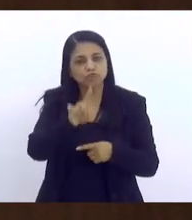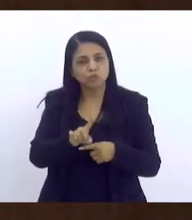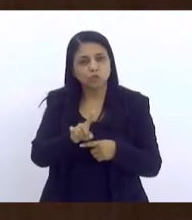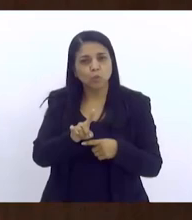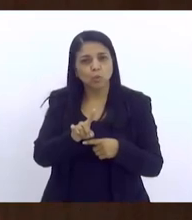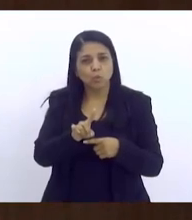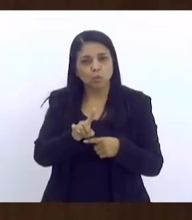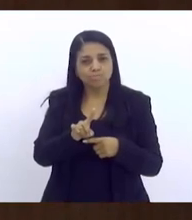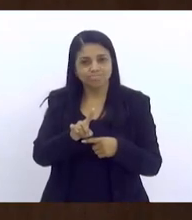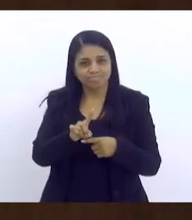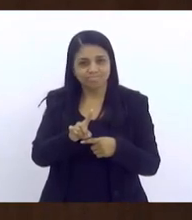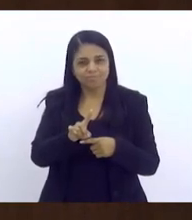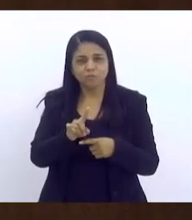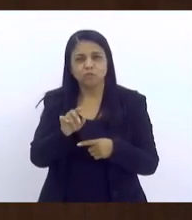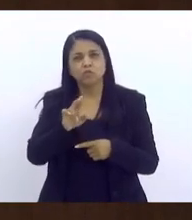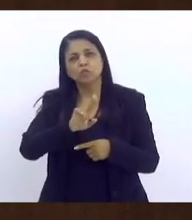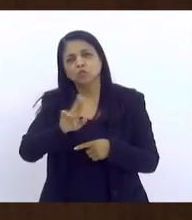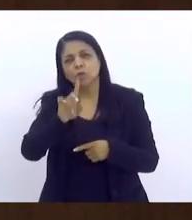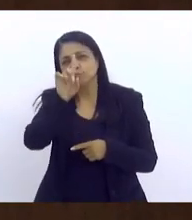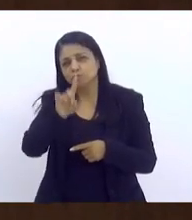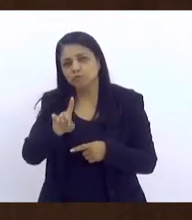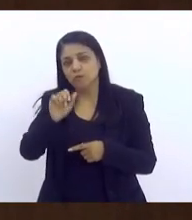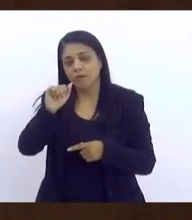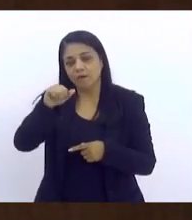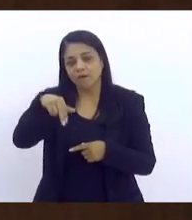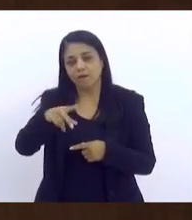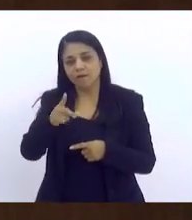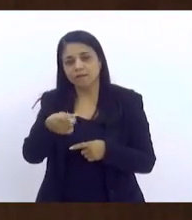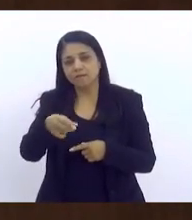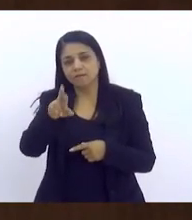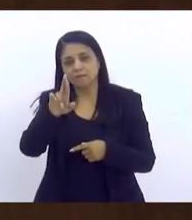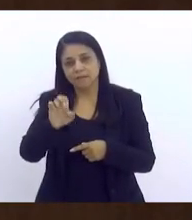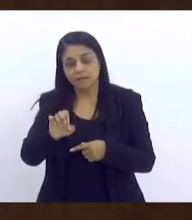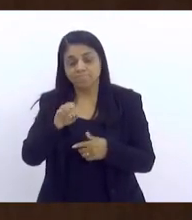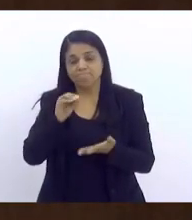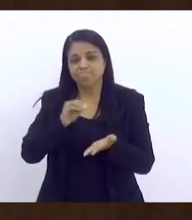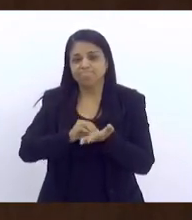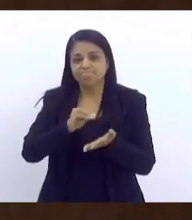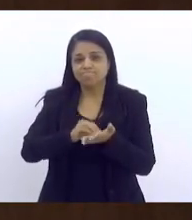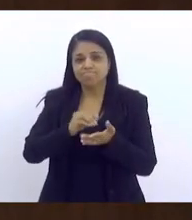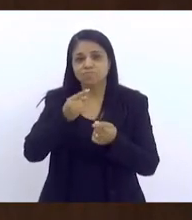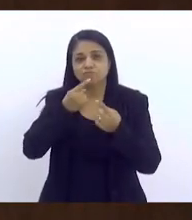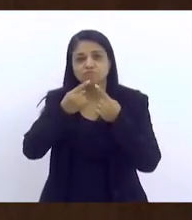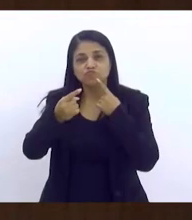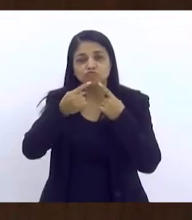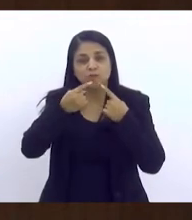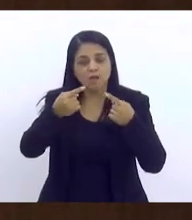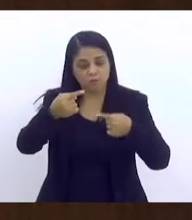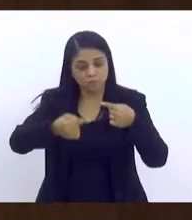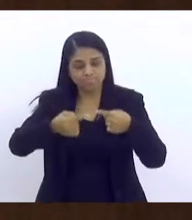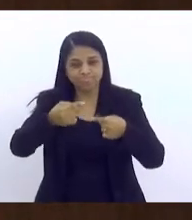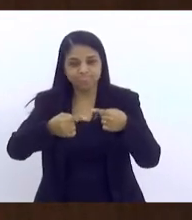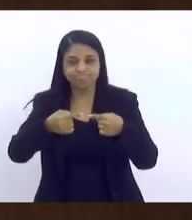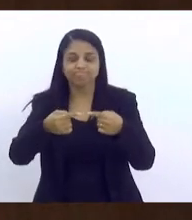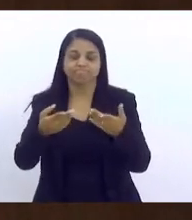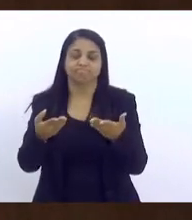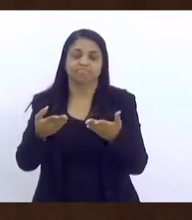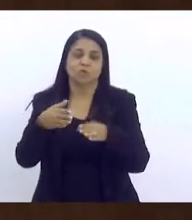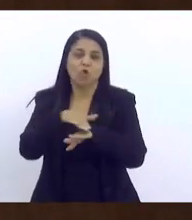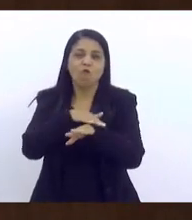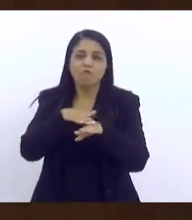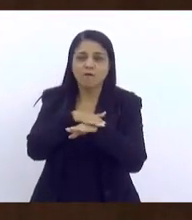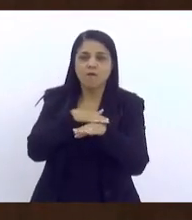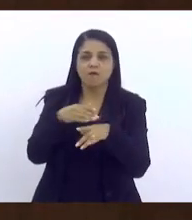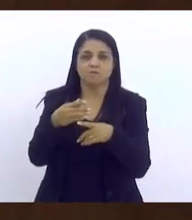Até o diretor, acho que era André, eles não tinham diálogo, falta de diálogo que estava acontecendo na escola. Aí esse menino